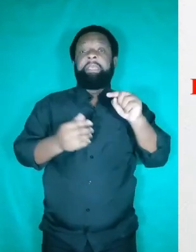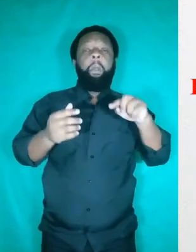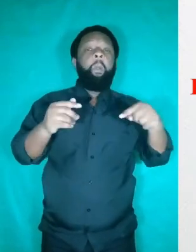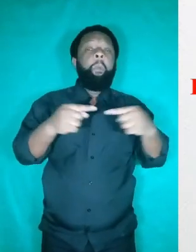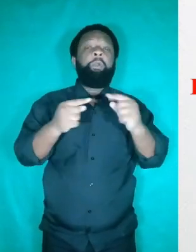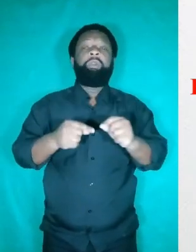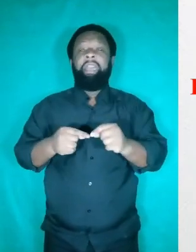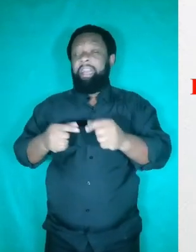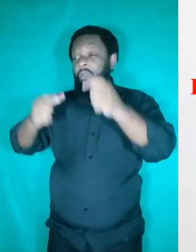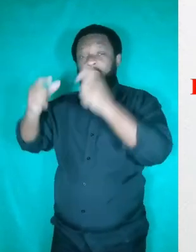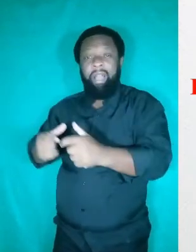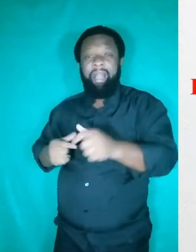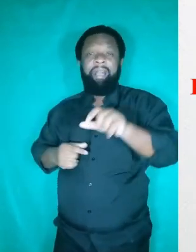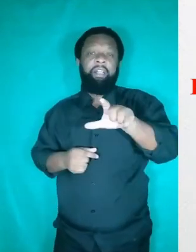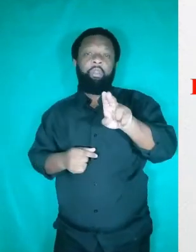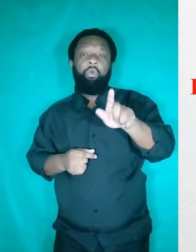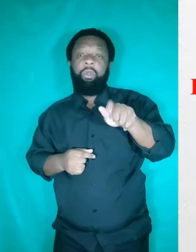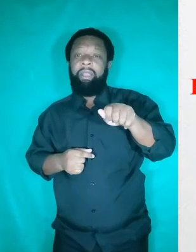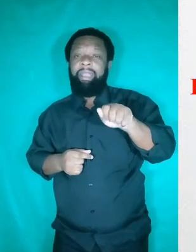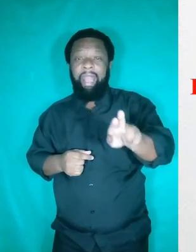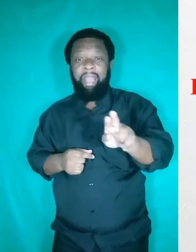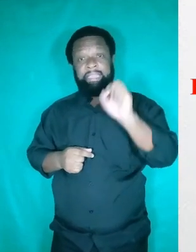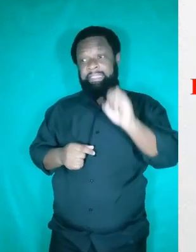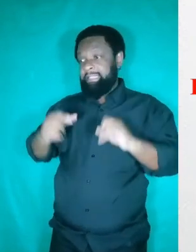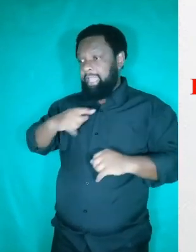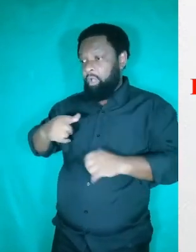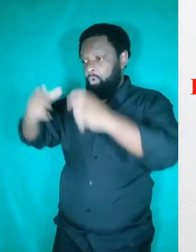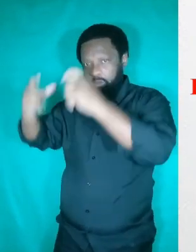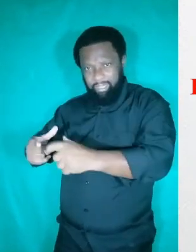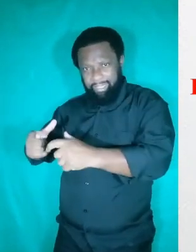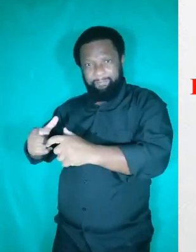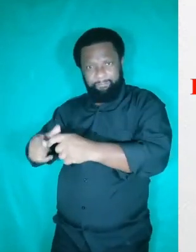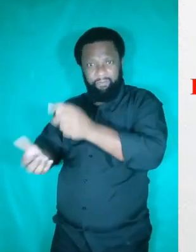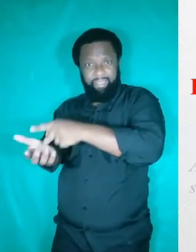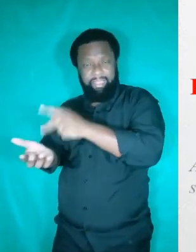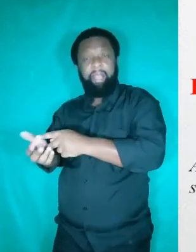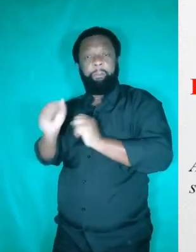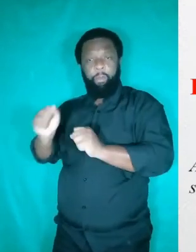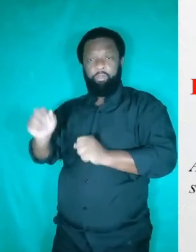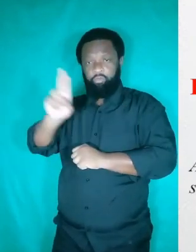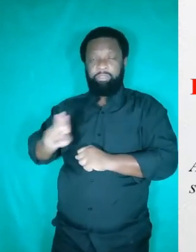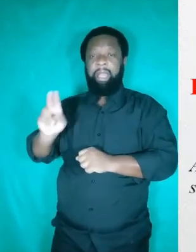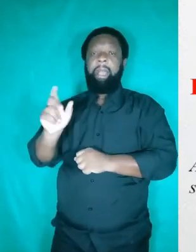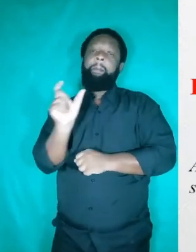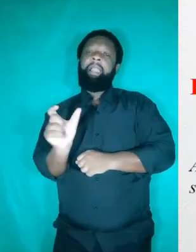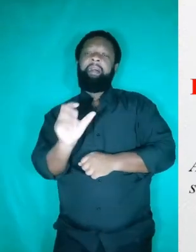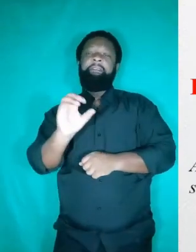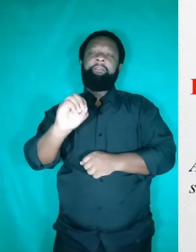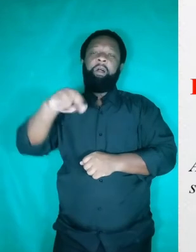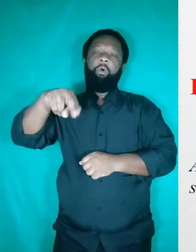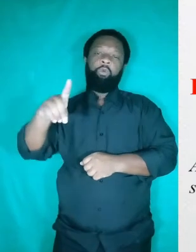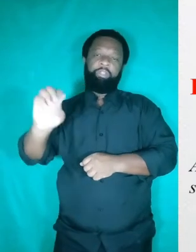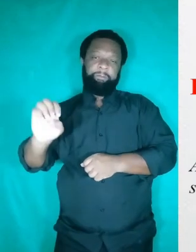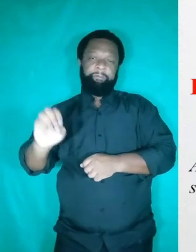Isso significa que ele só deve ser usado em referência a um lugar concreto. Vamos ver. A sociedade atual vive